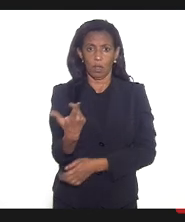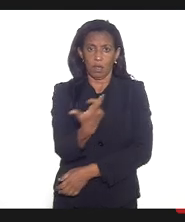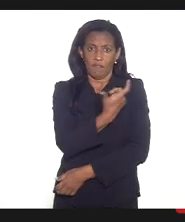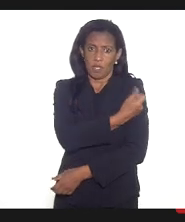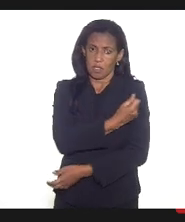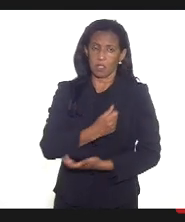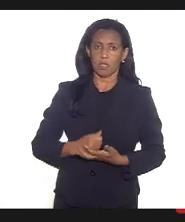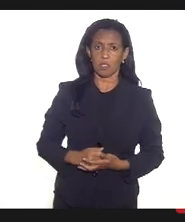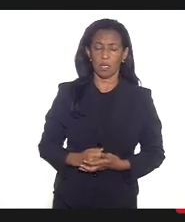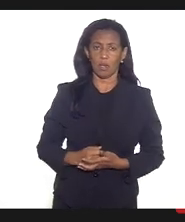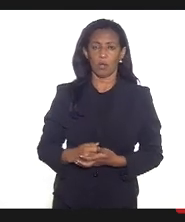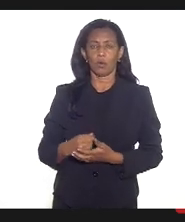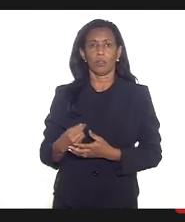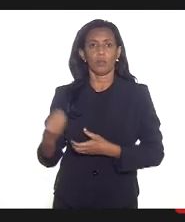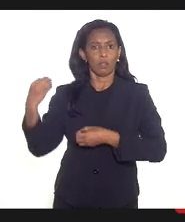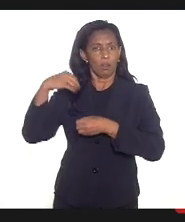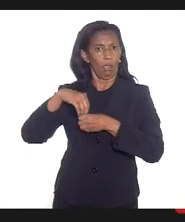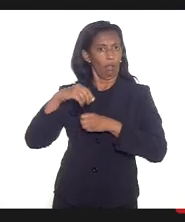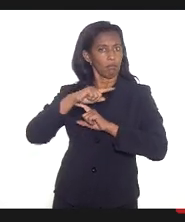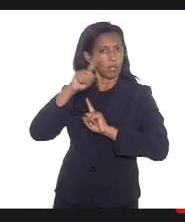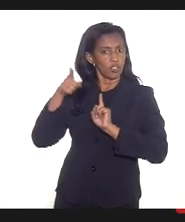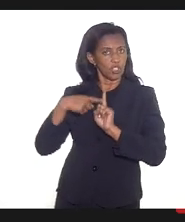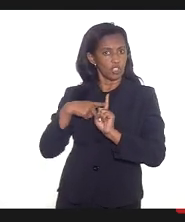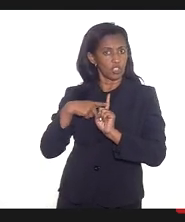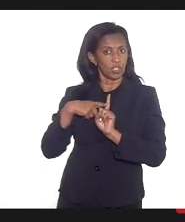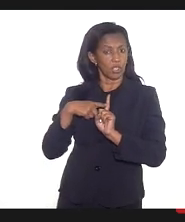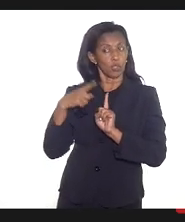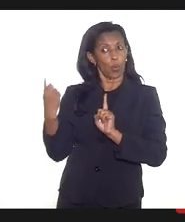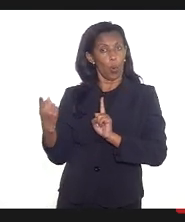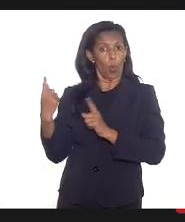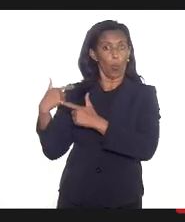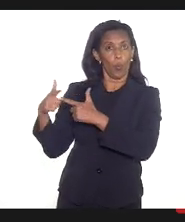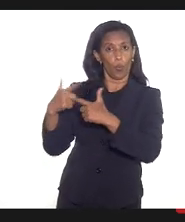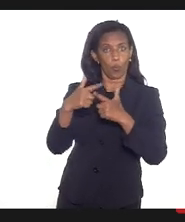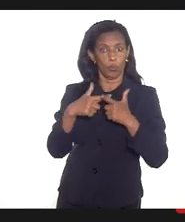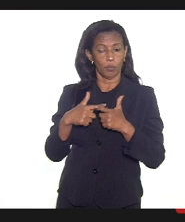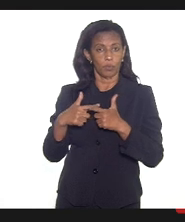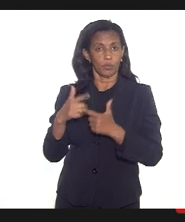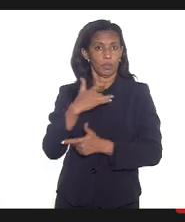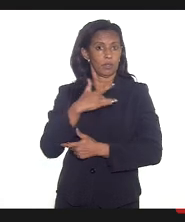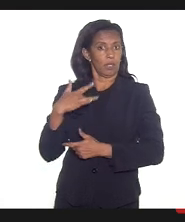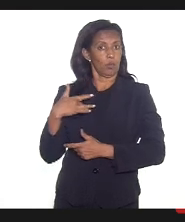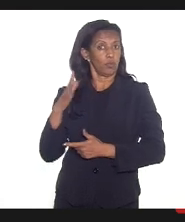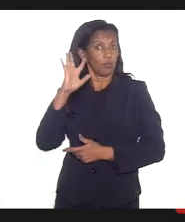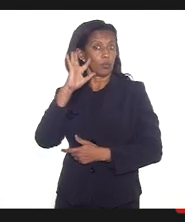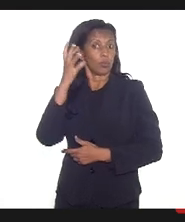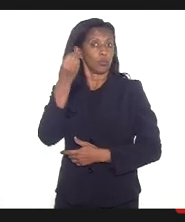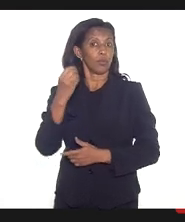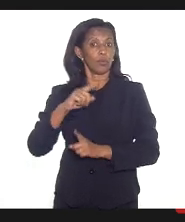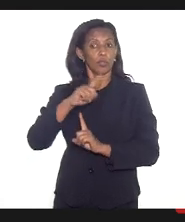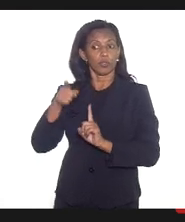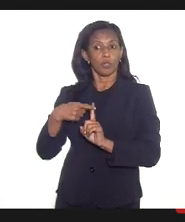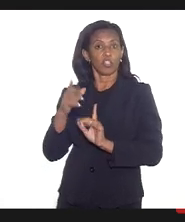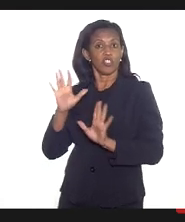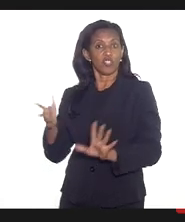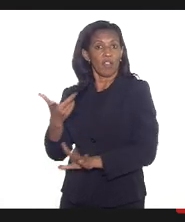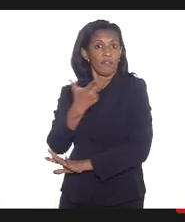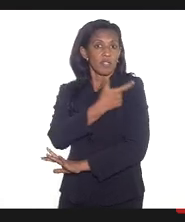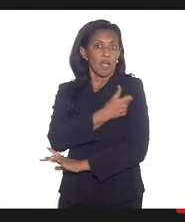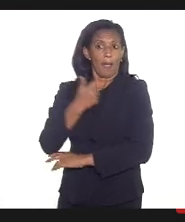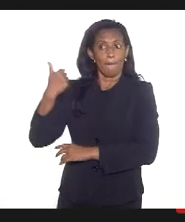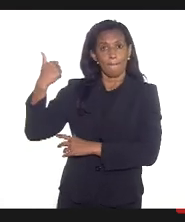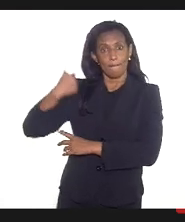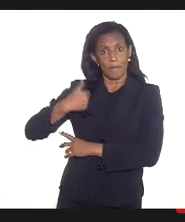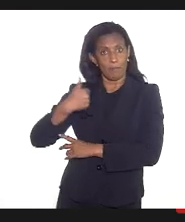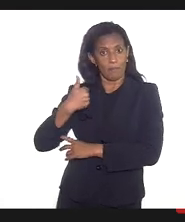vacinação nas gestantes com comorbidades, porém, resolveu que as gestantes vacinadas com a primeira